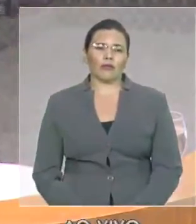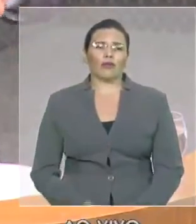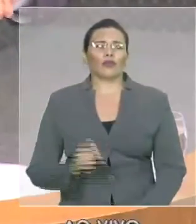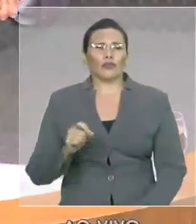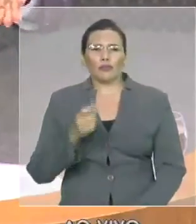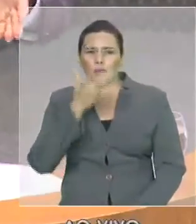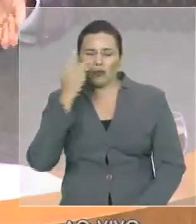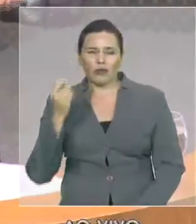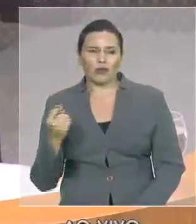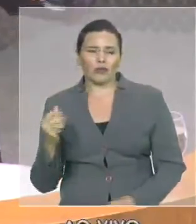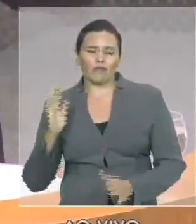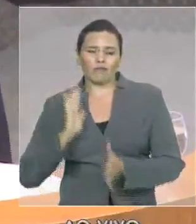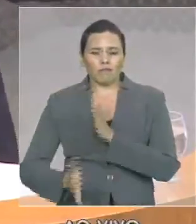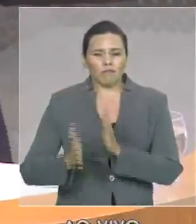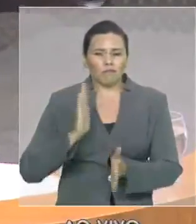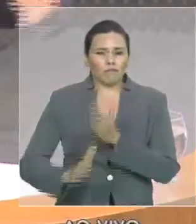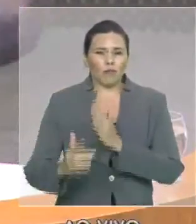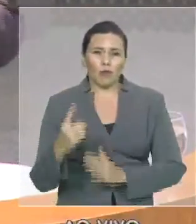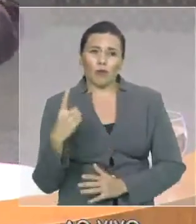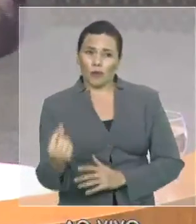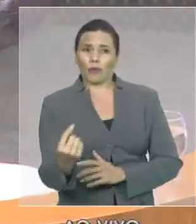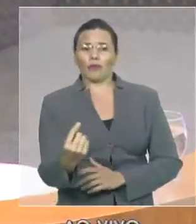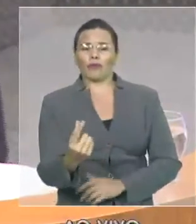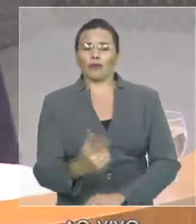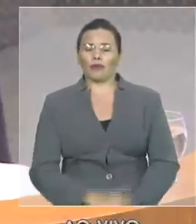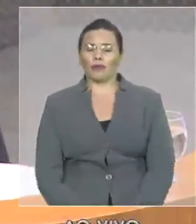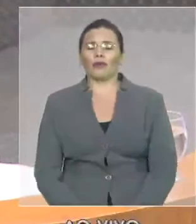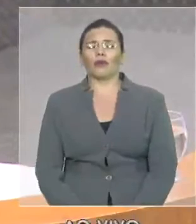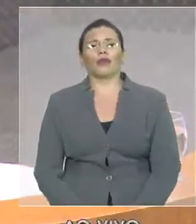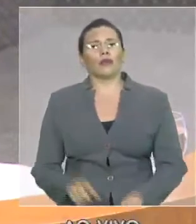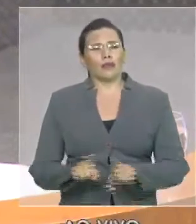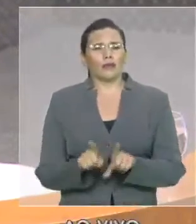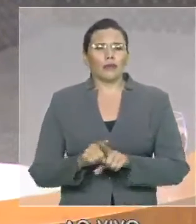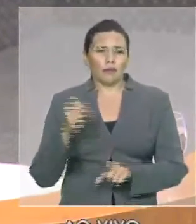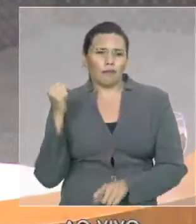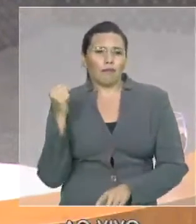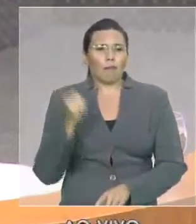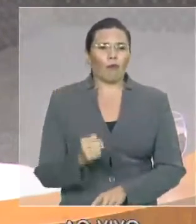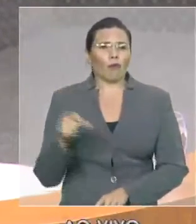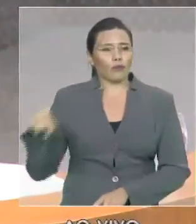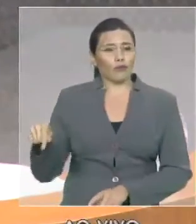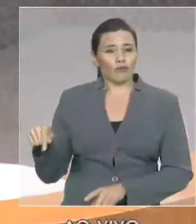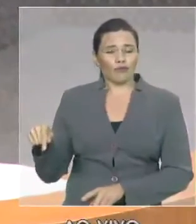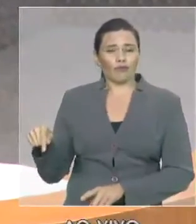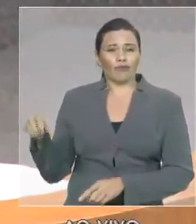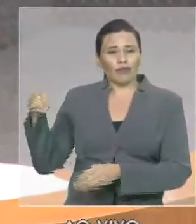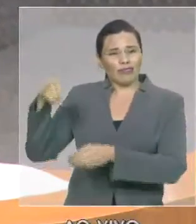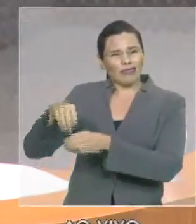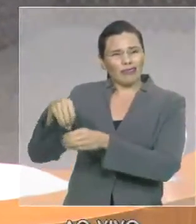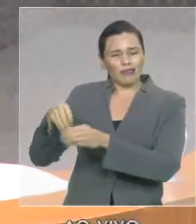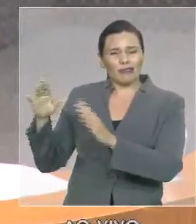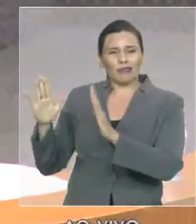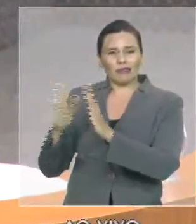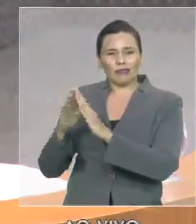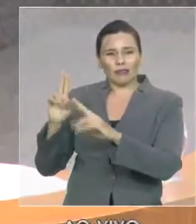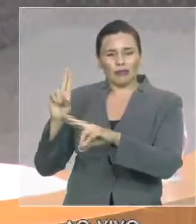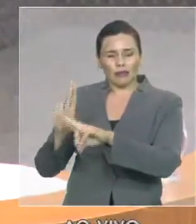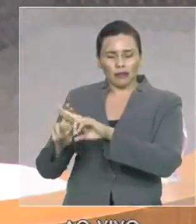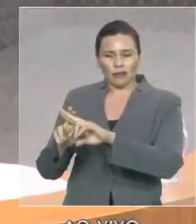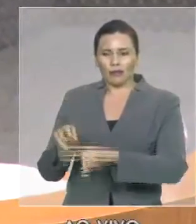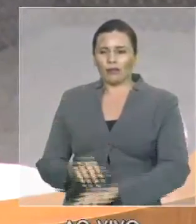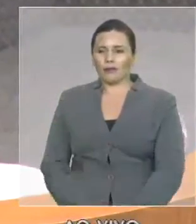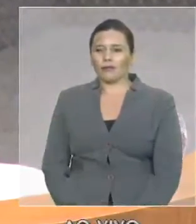trabalhando para isso é claro naturalmente que é um processo uma vez que se envolve substituição de recursos humanos